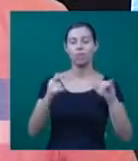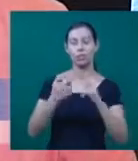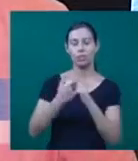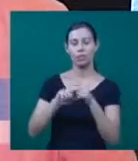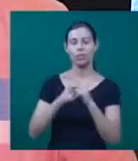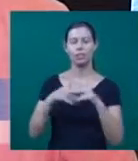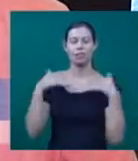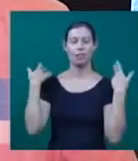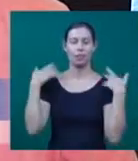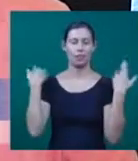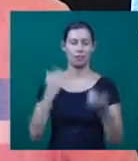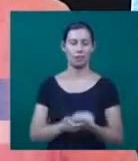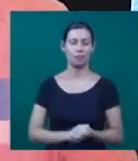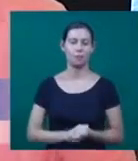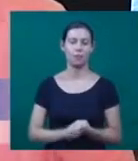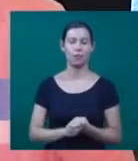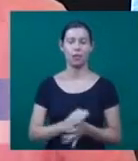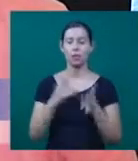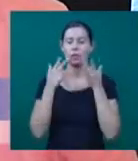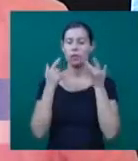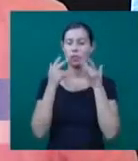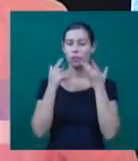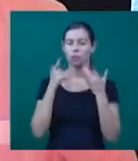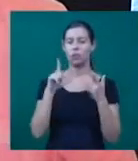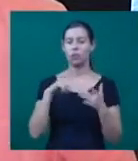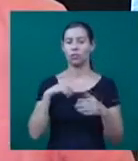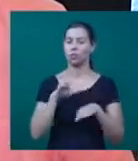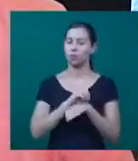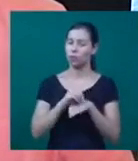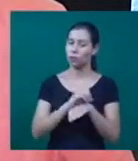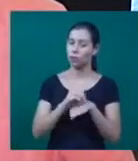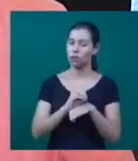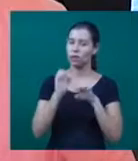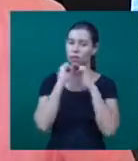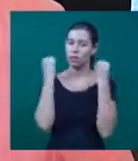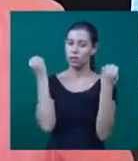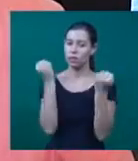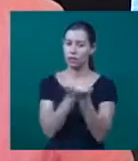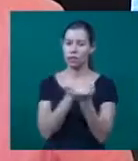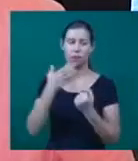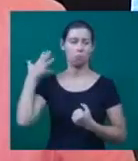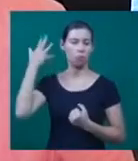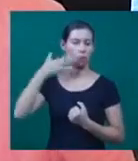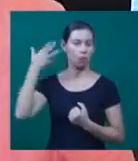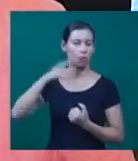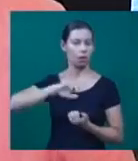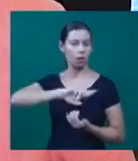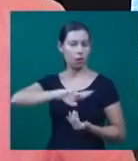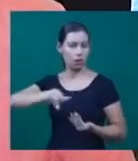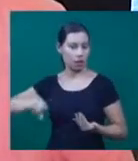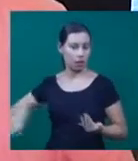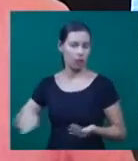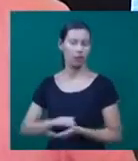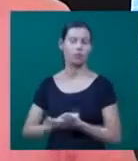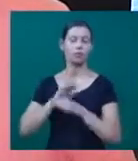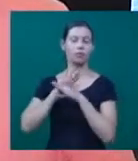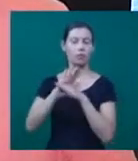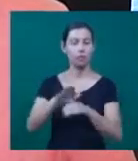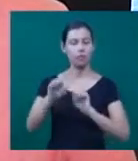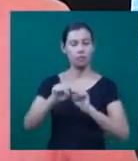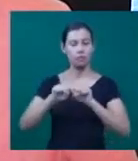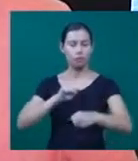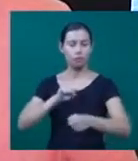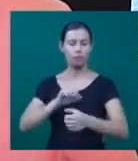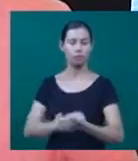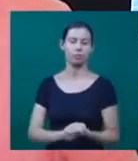aconteciam oficinas, seminários, palestras. Então tem uma função de formação, mas